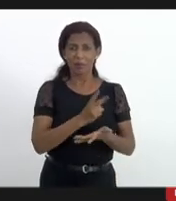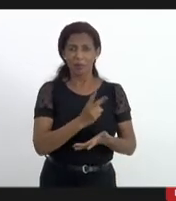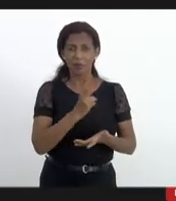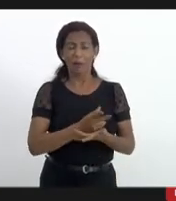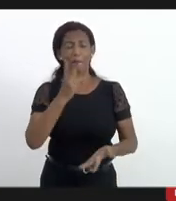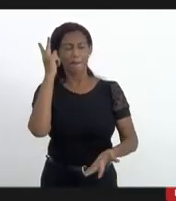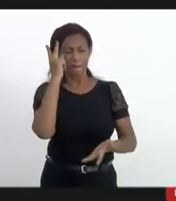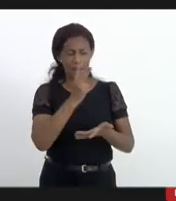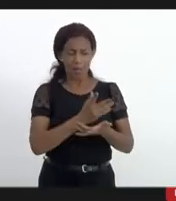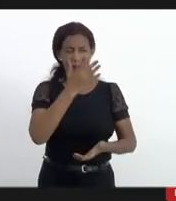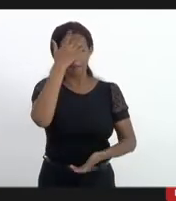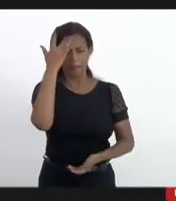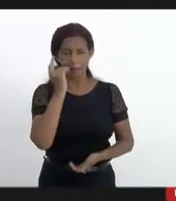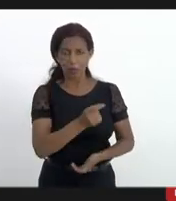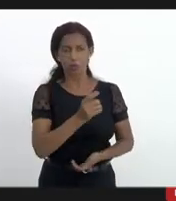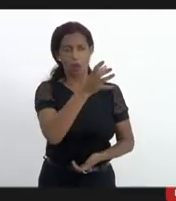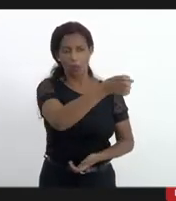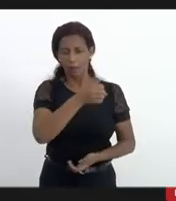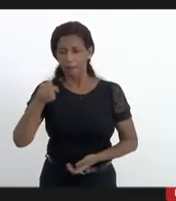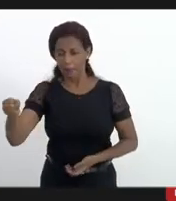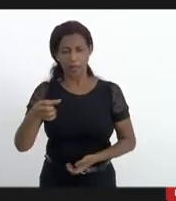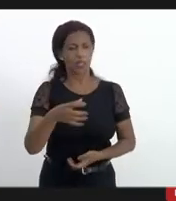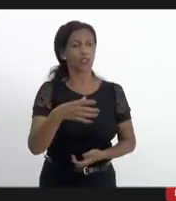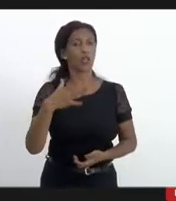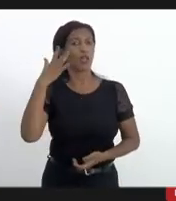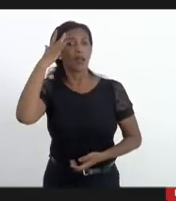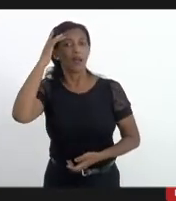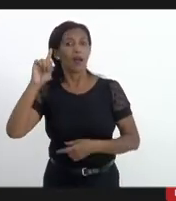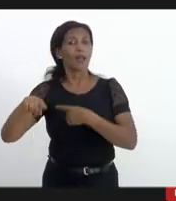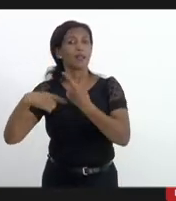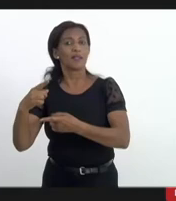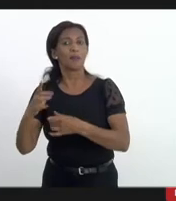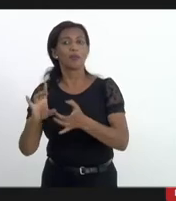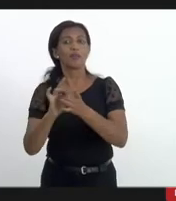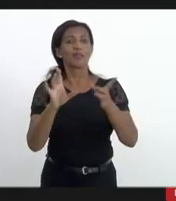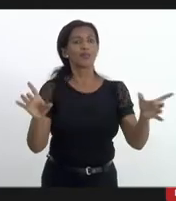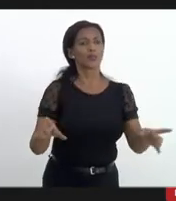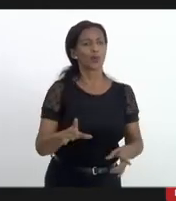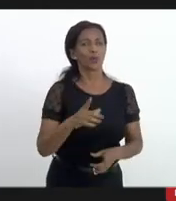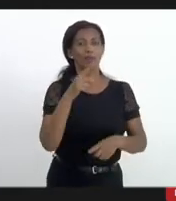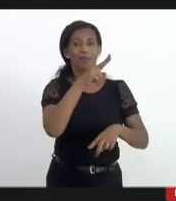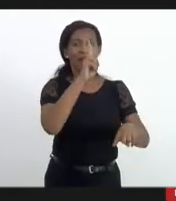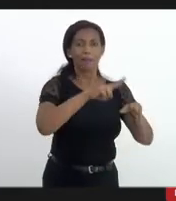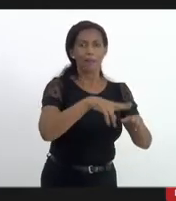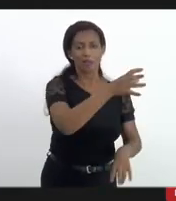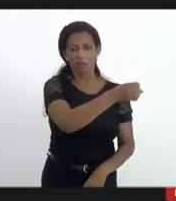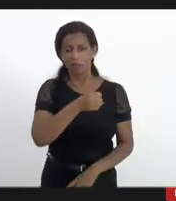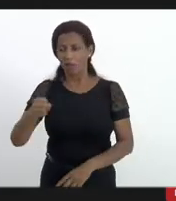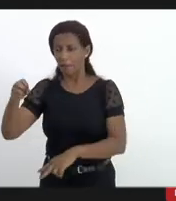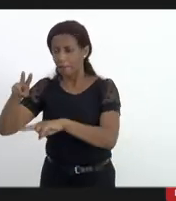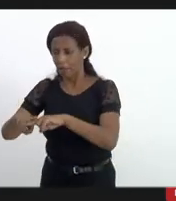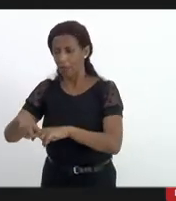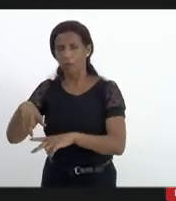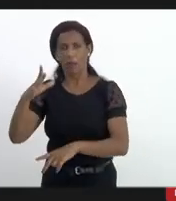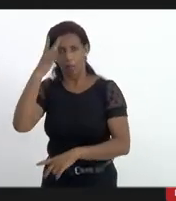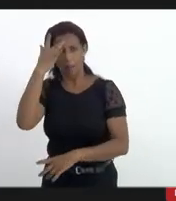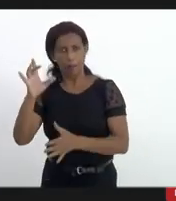prende o mesmo cara em serviço subsequente ele prende hoje no próximo serviço ele está solto está preso de novo então